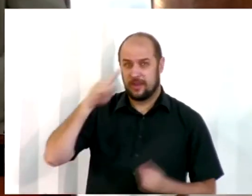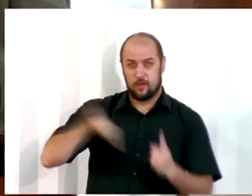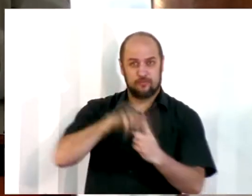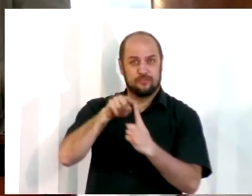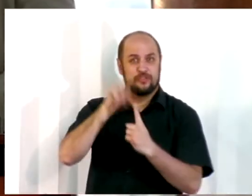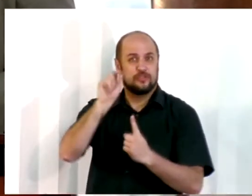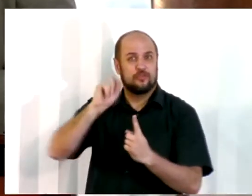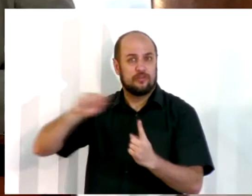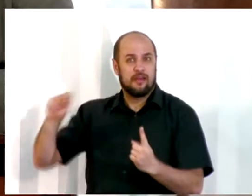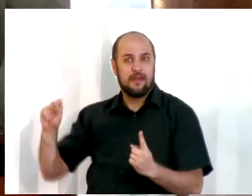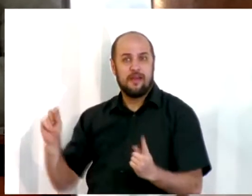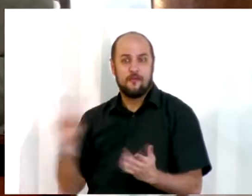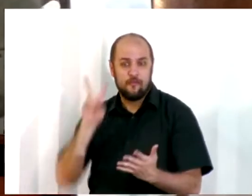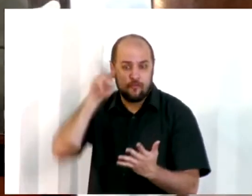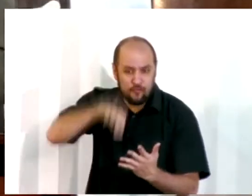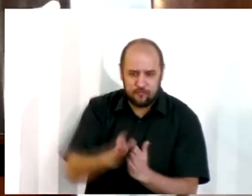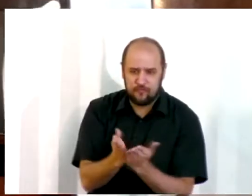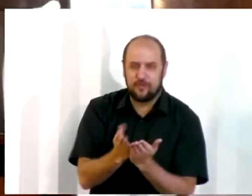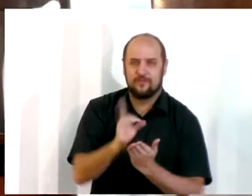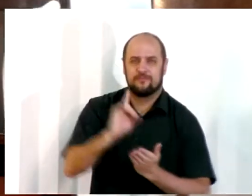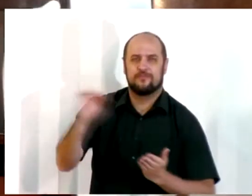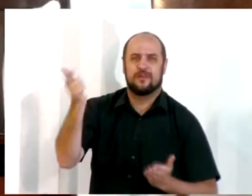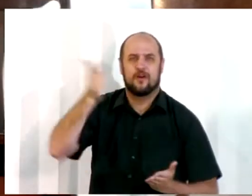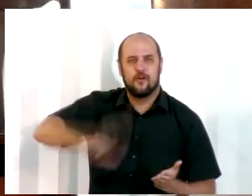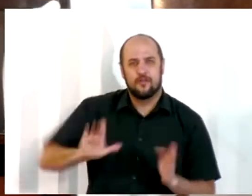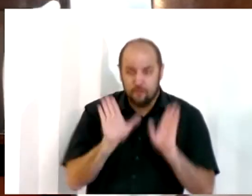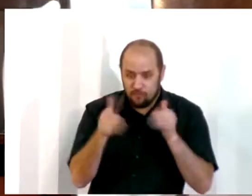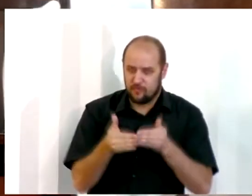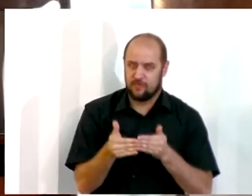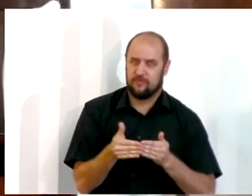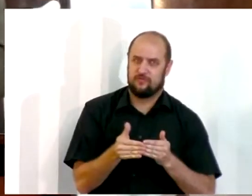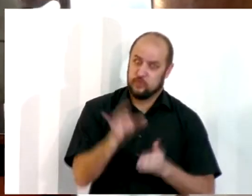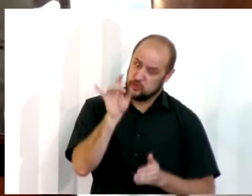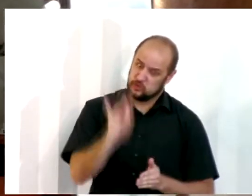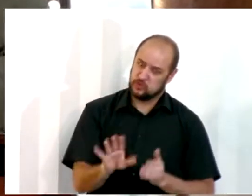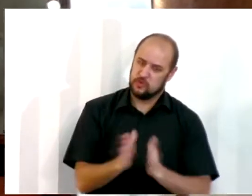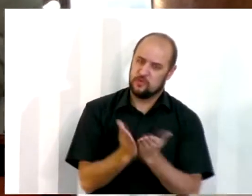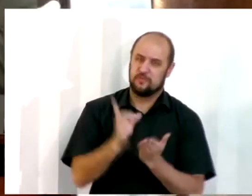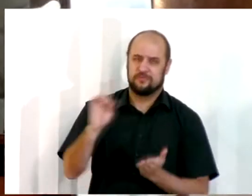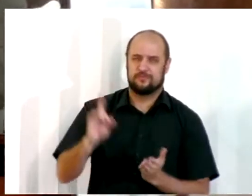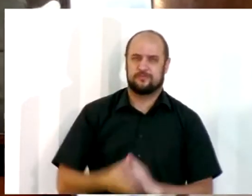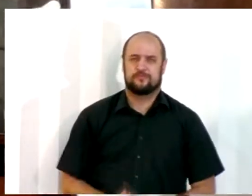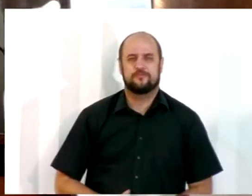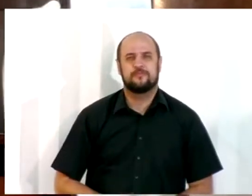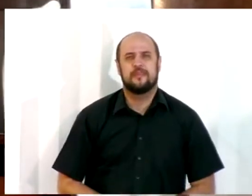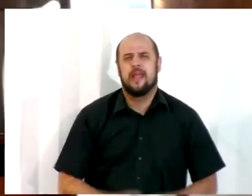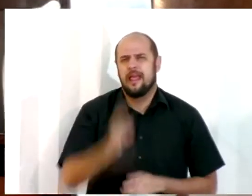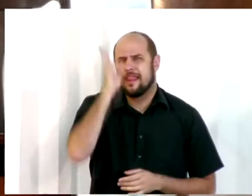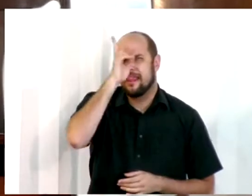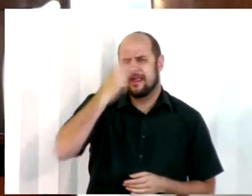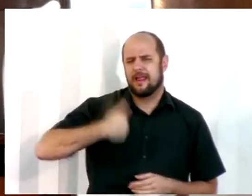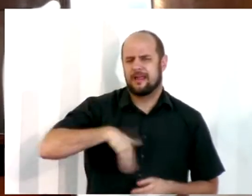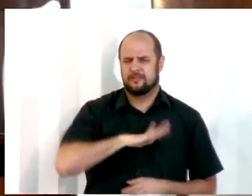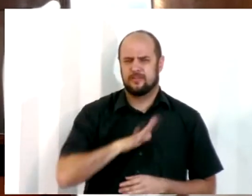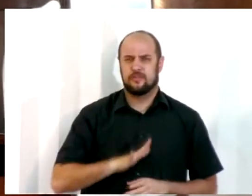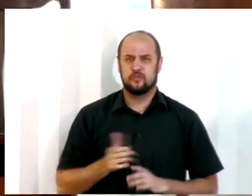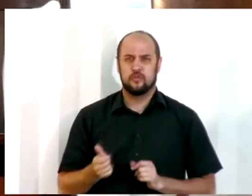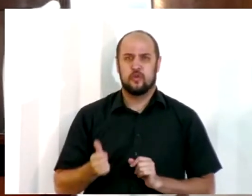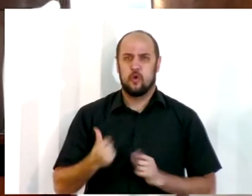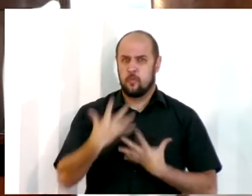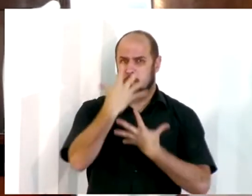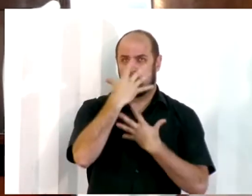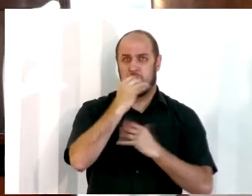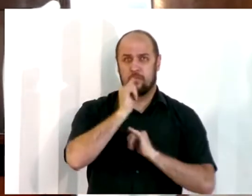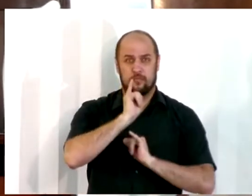que declaramos a nossa fé, no dia do nosso batismo, da nossa profissão de fé, que vamos obedecer a palavra de Deus, que é a nossa